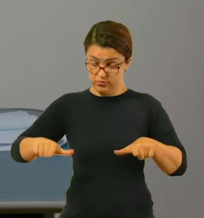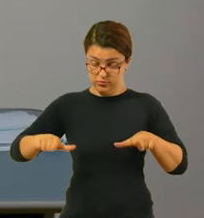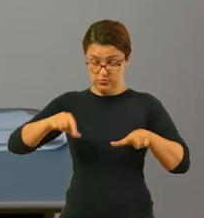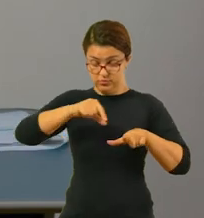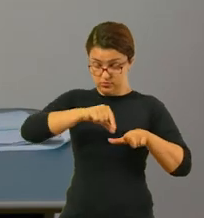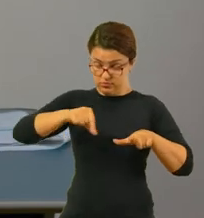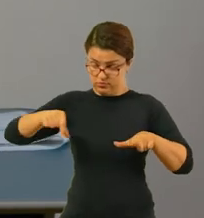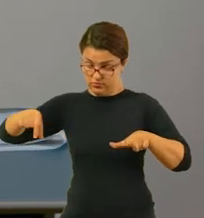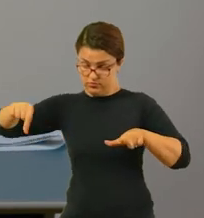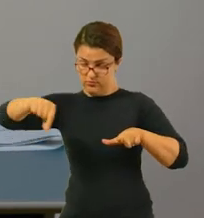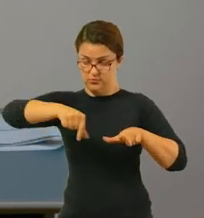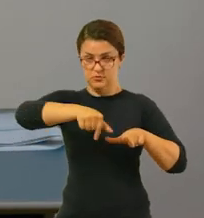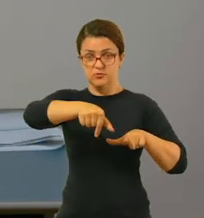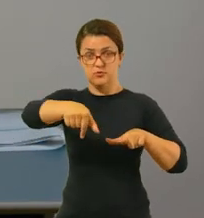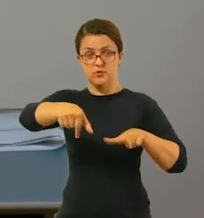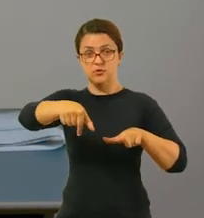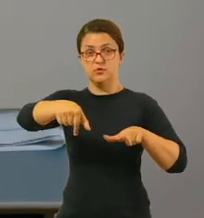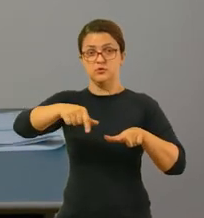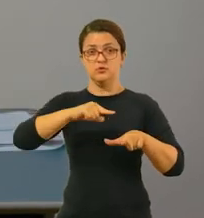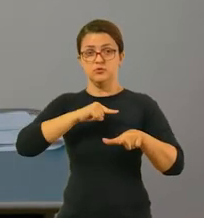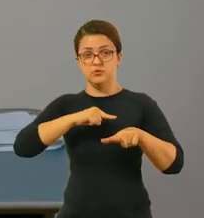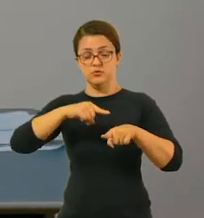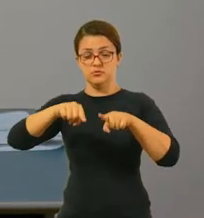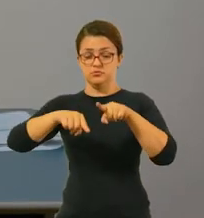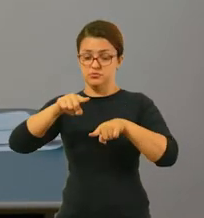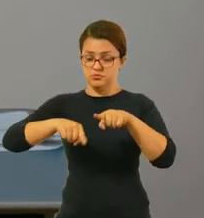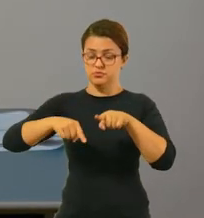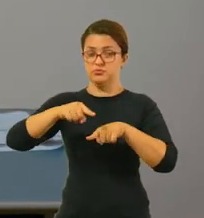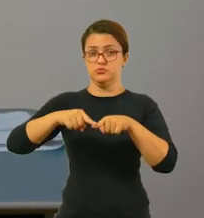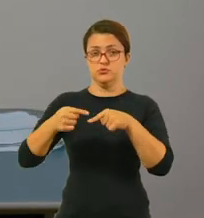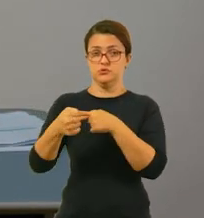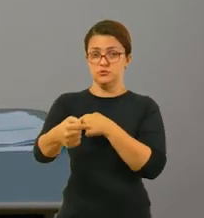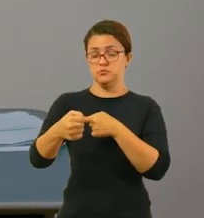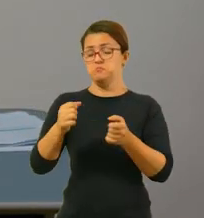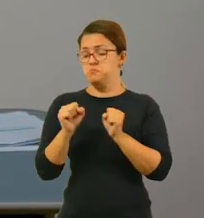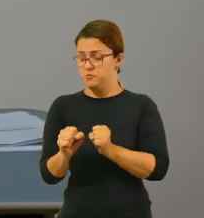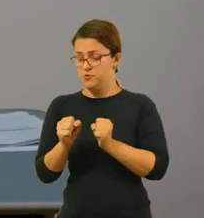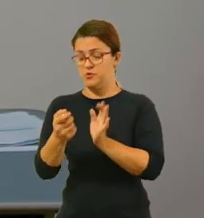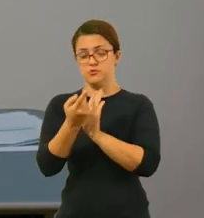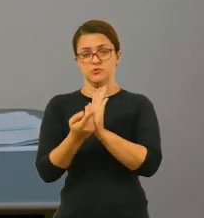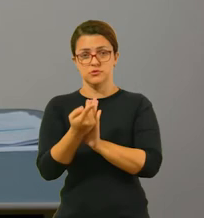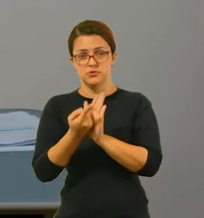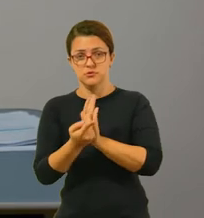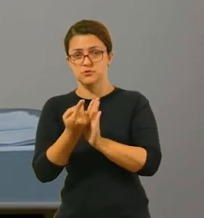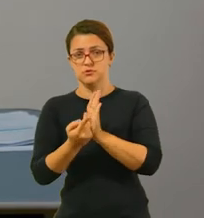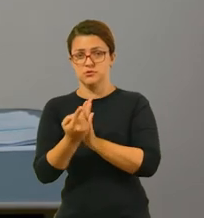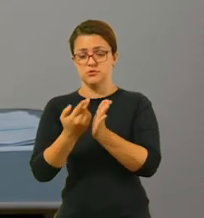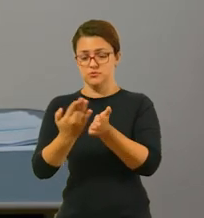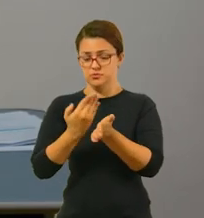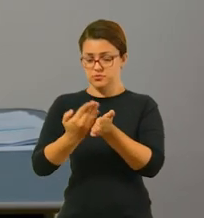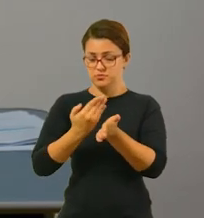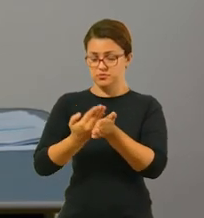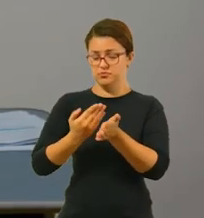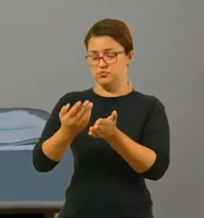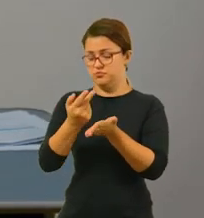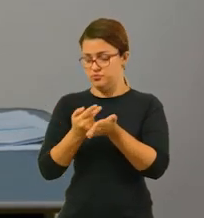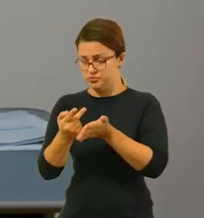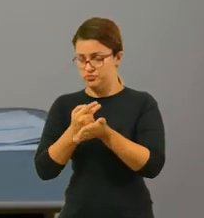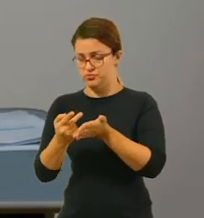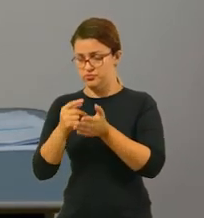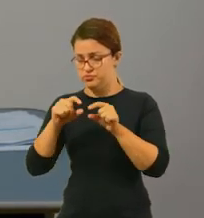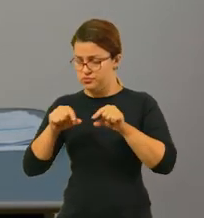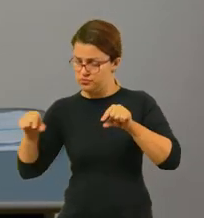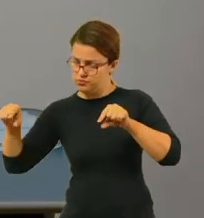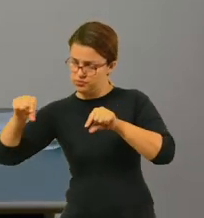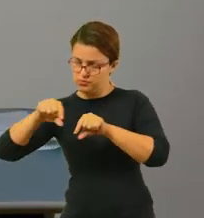E aí tem no material que vocês vão pegar na rotina semanal, mas vocês podem desenhar ele no caderno, pode deixar ele bem bonito, numa